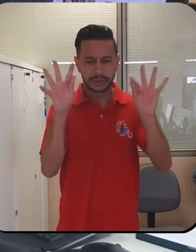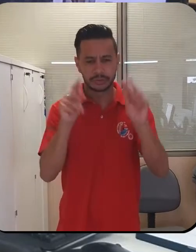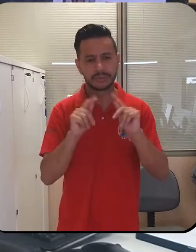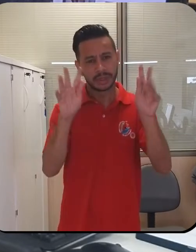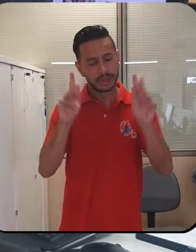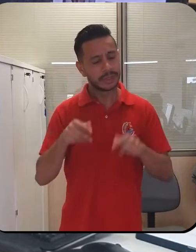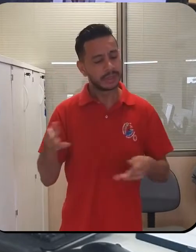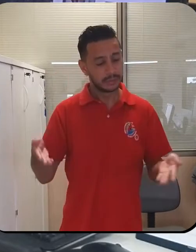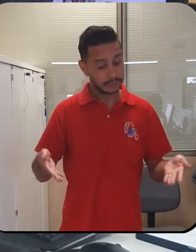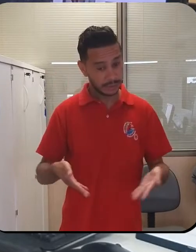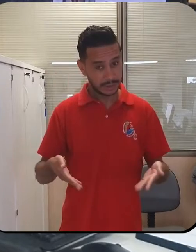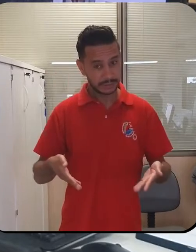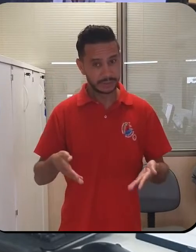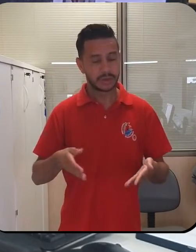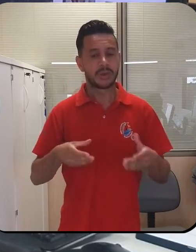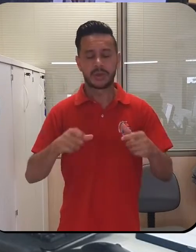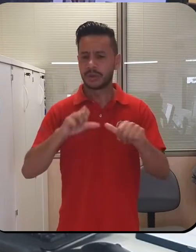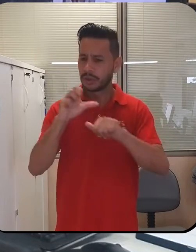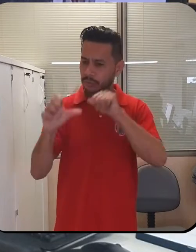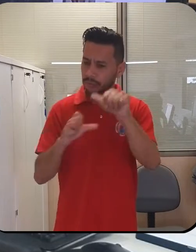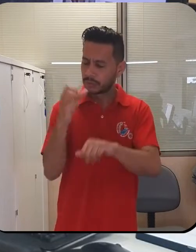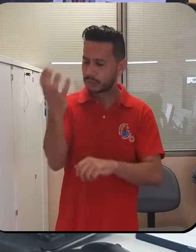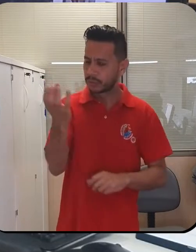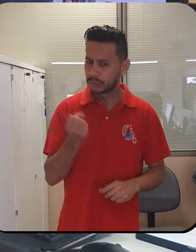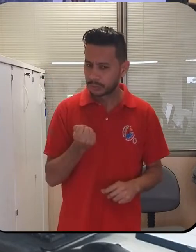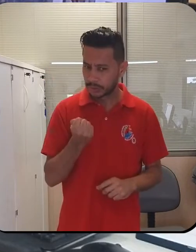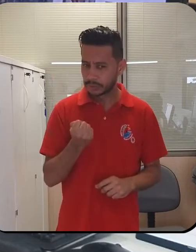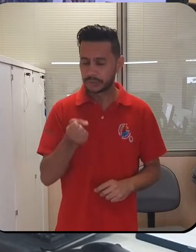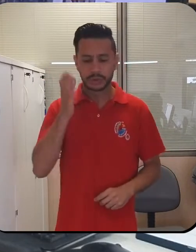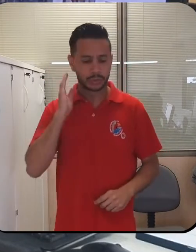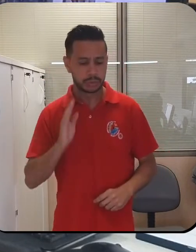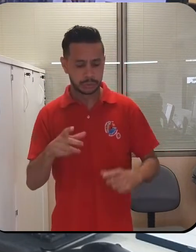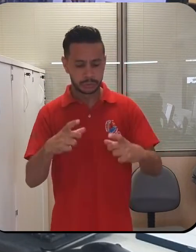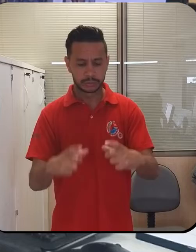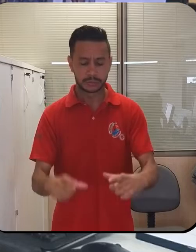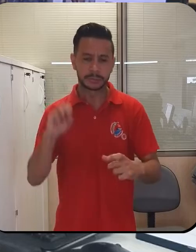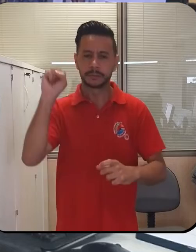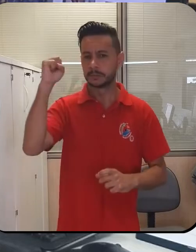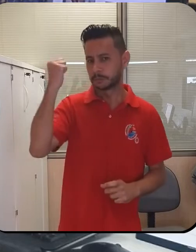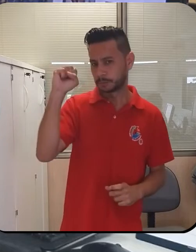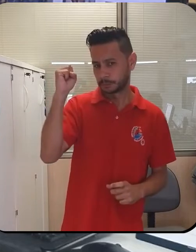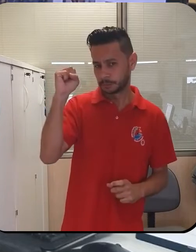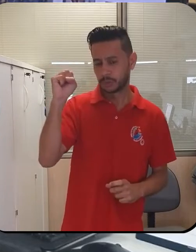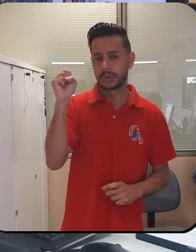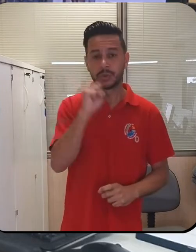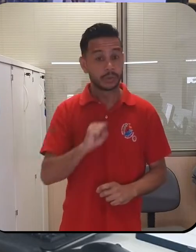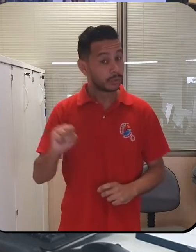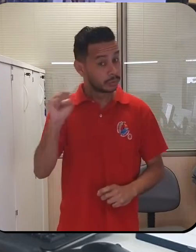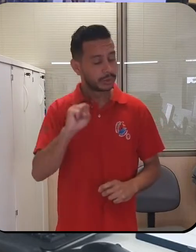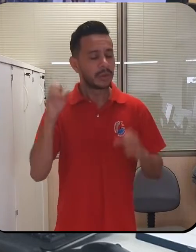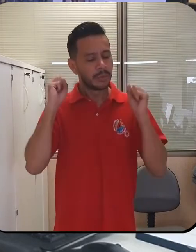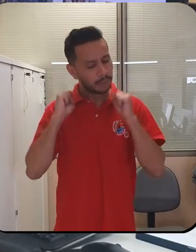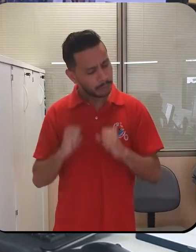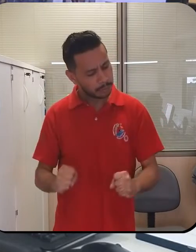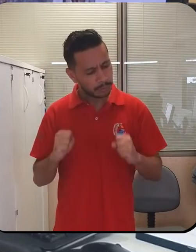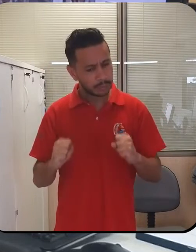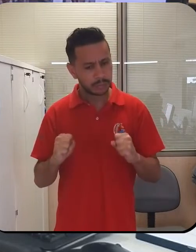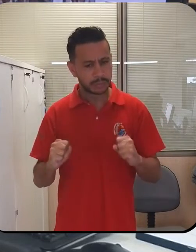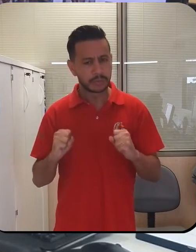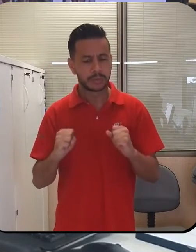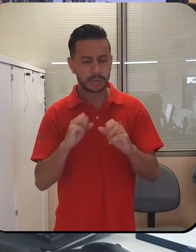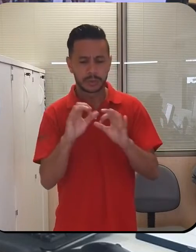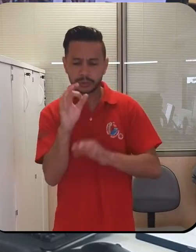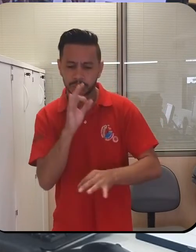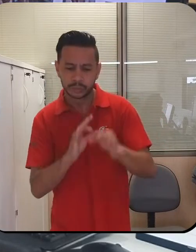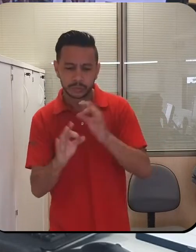Vale lembrar que a reforma da Previdência já está no Senado e os senadores podem amenizar os impactos desta proposta. Para